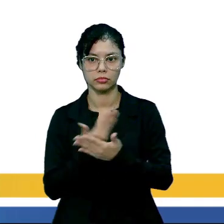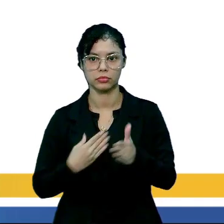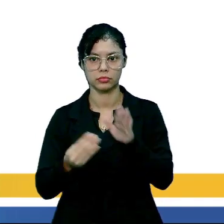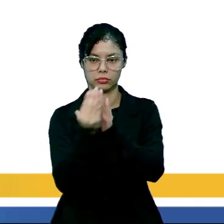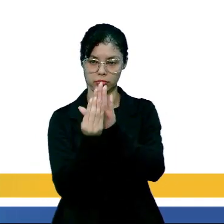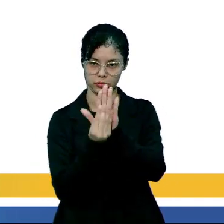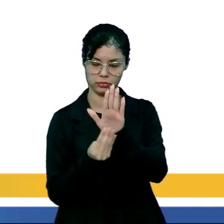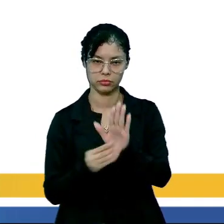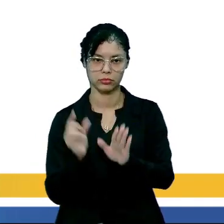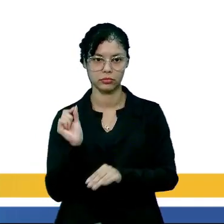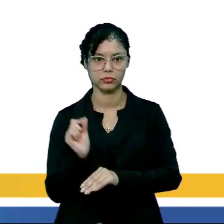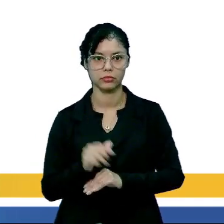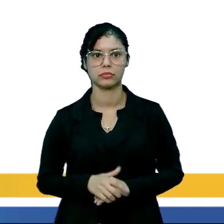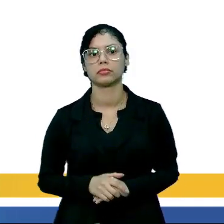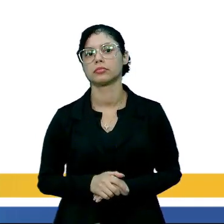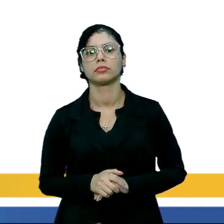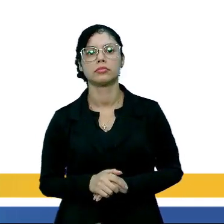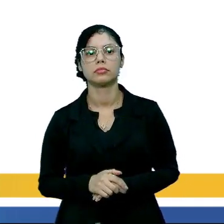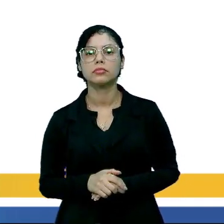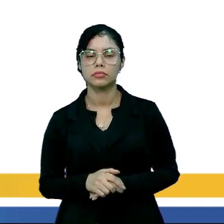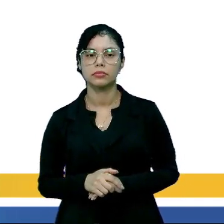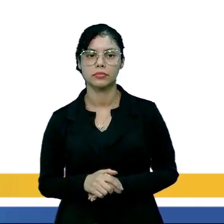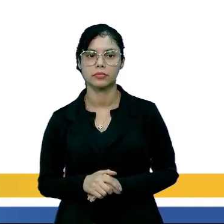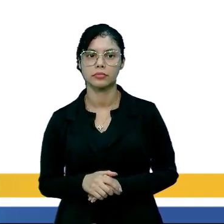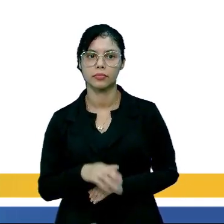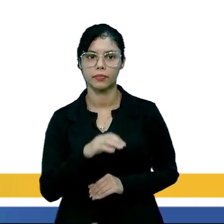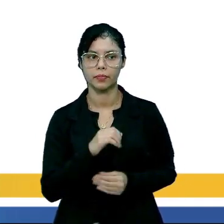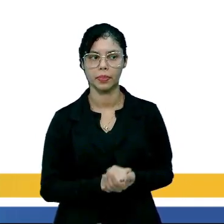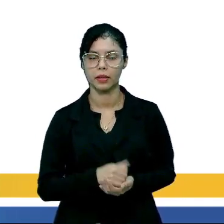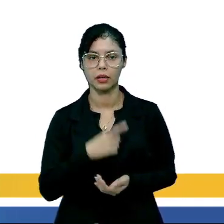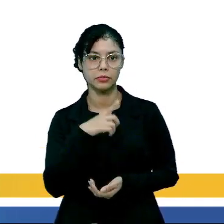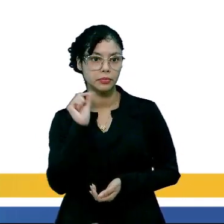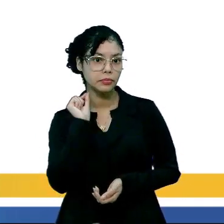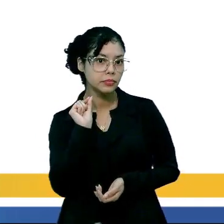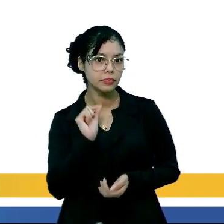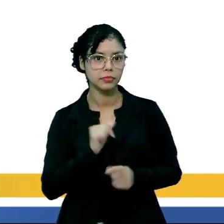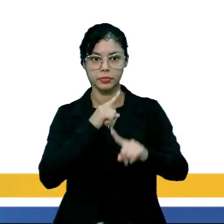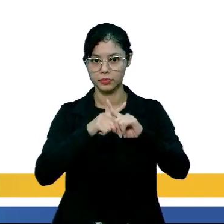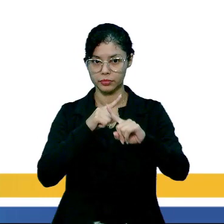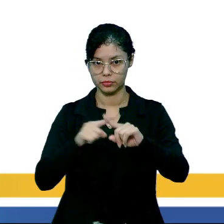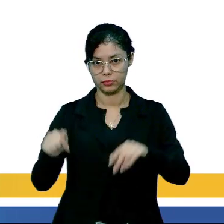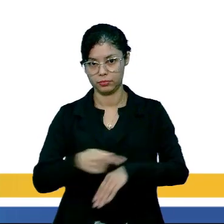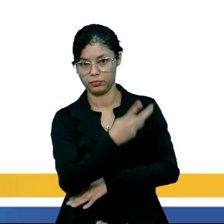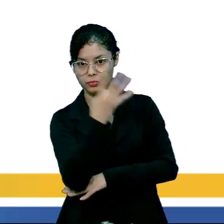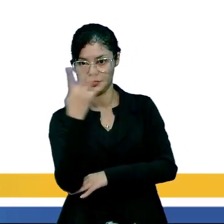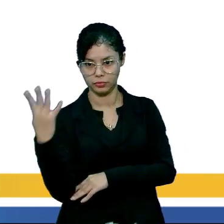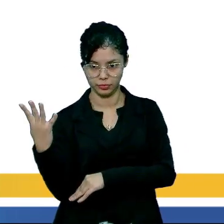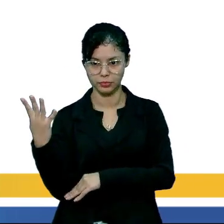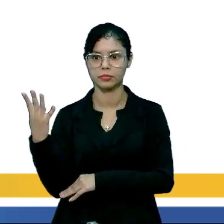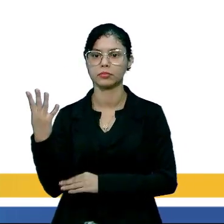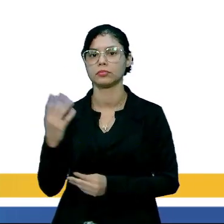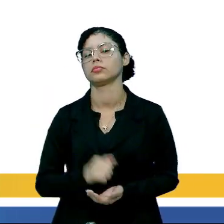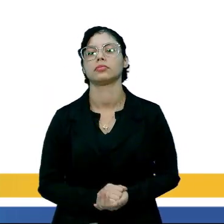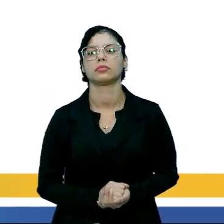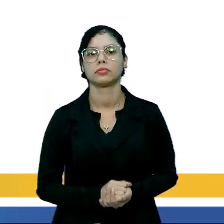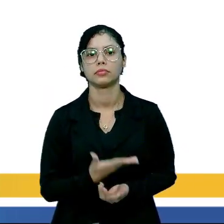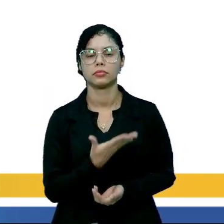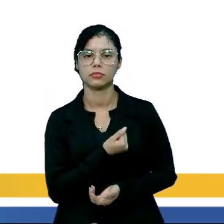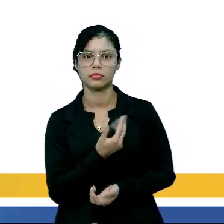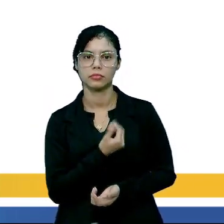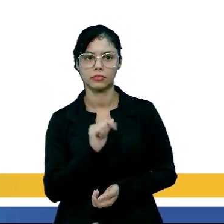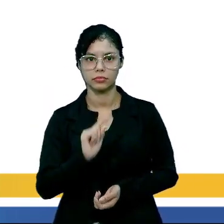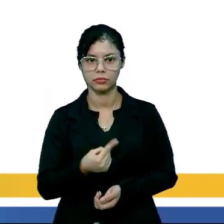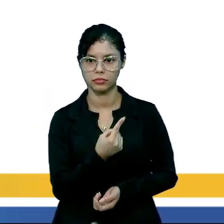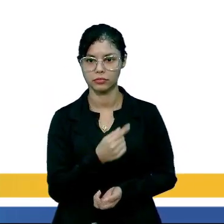tratamento é dada por... Então, vejamos aí. Nós vamos ter aí a multiplicação, tá? de números